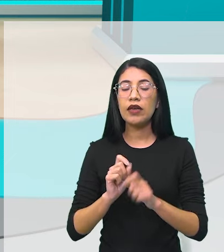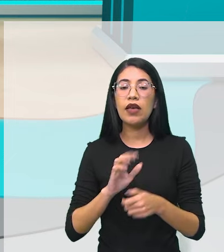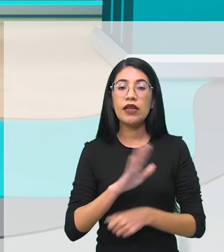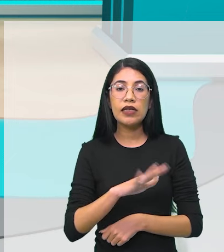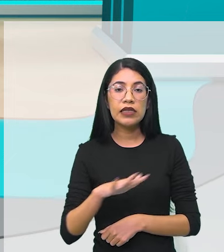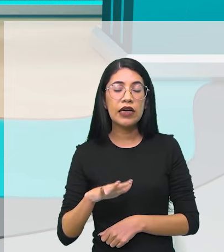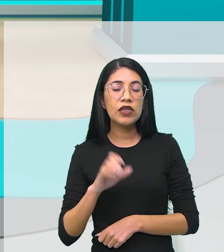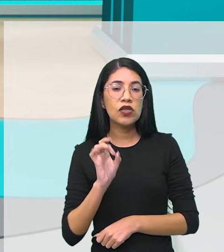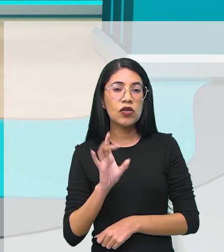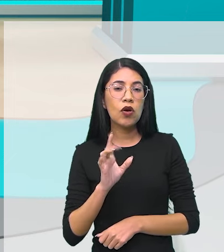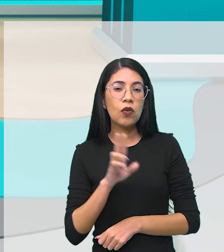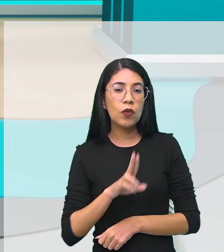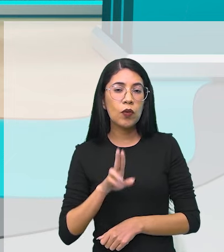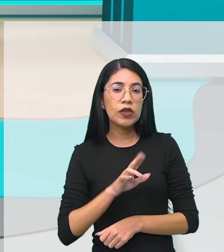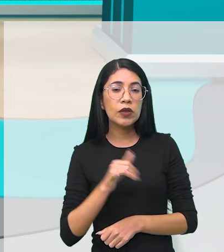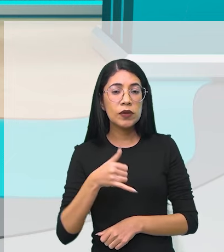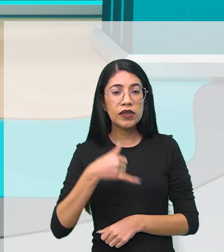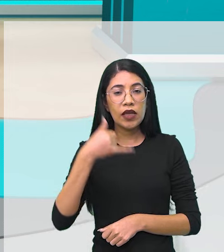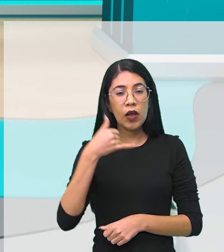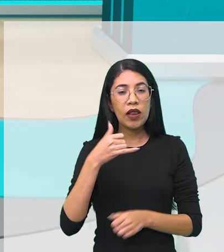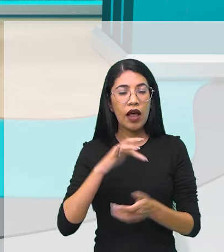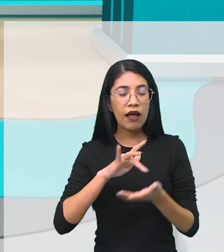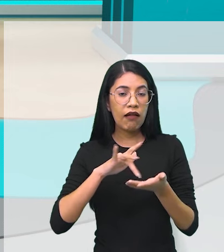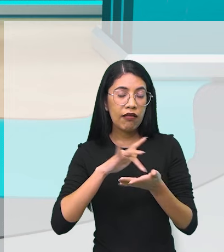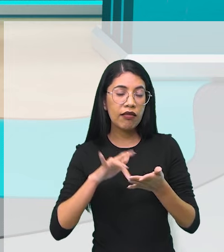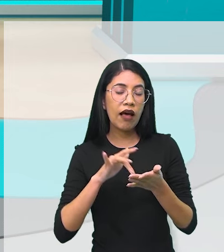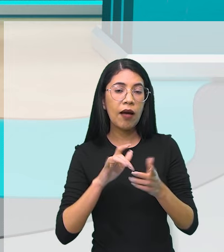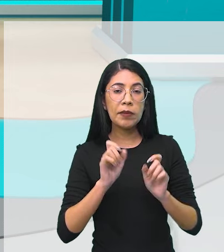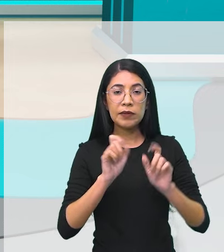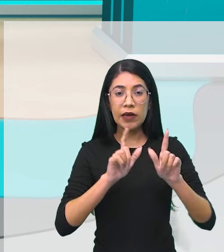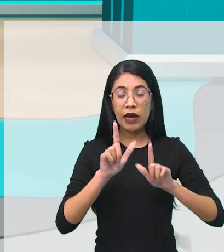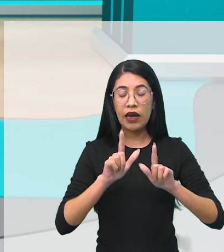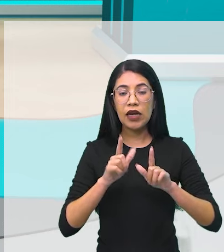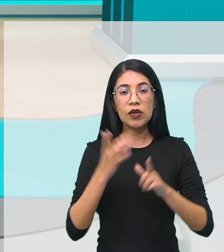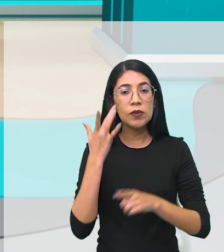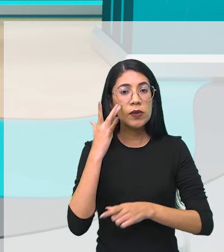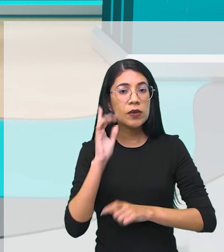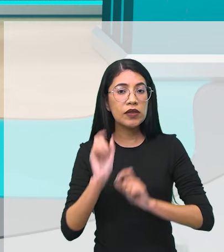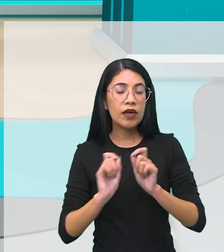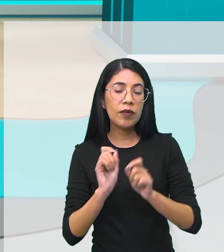crianças estarem muito nas telas, não estão mais sabendo o quê?